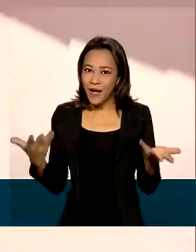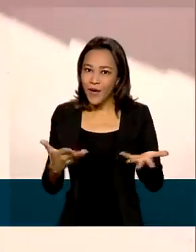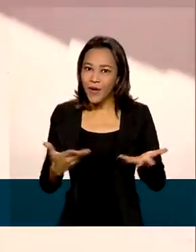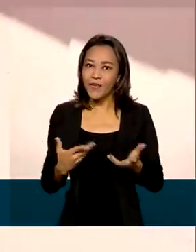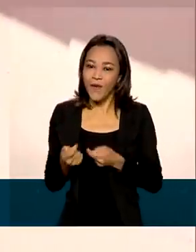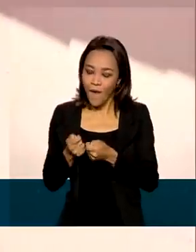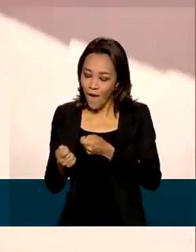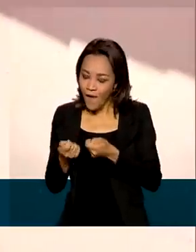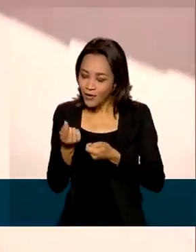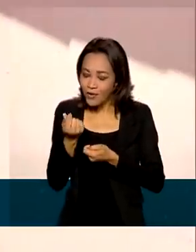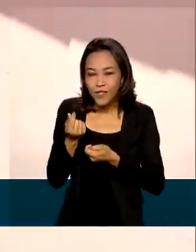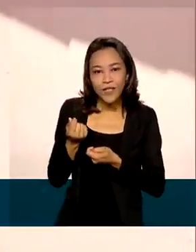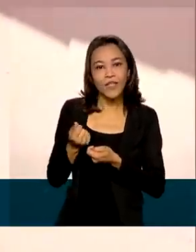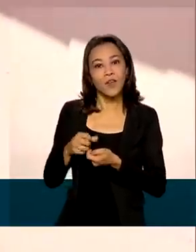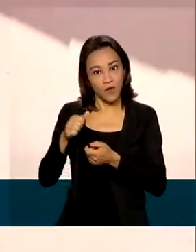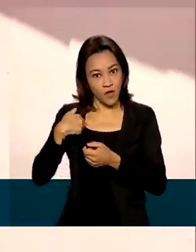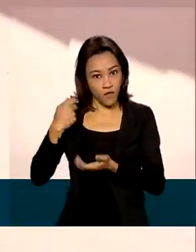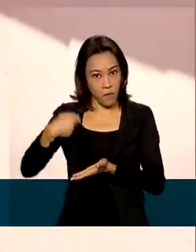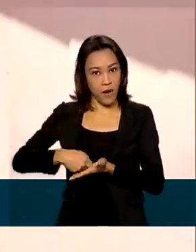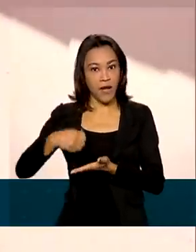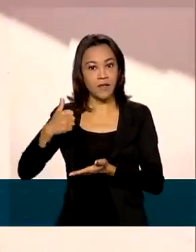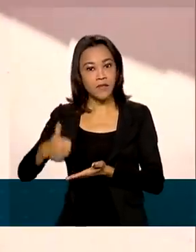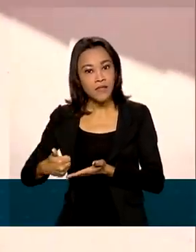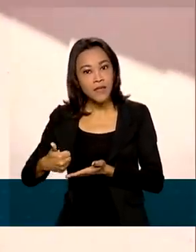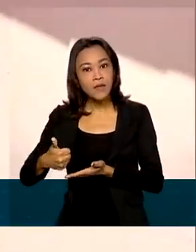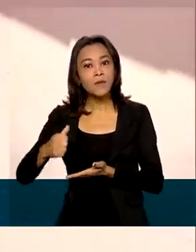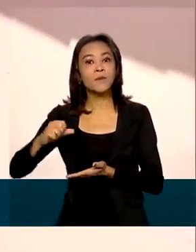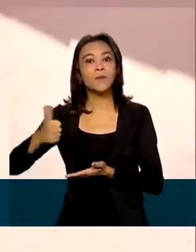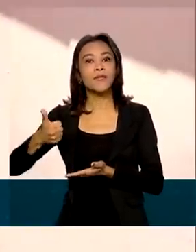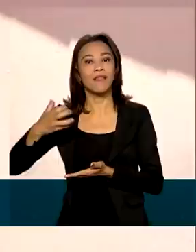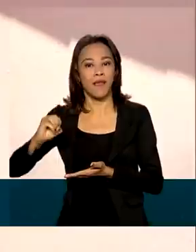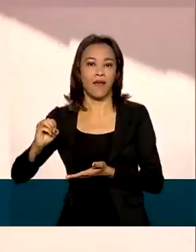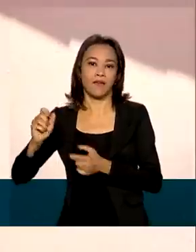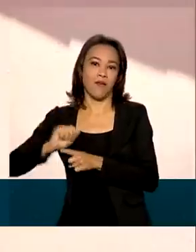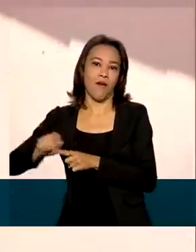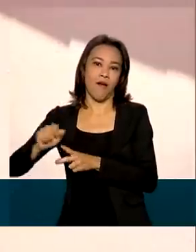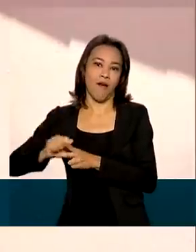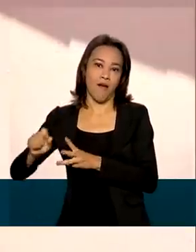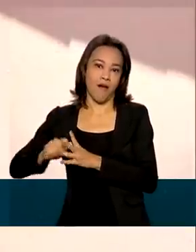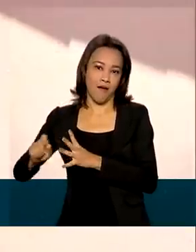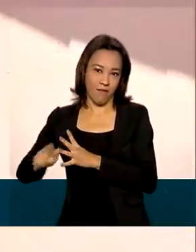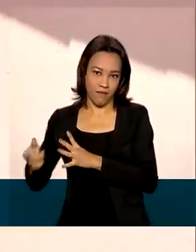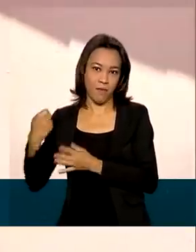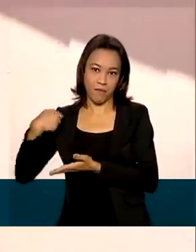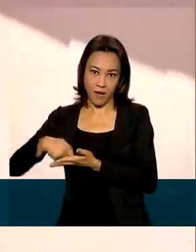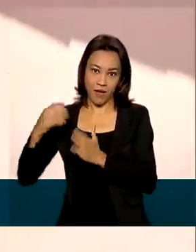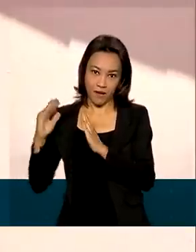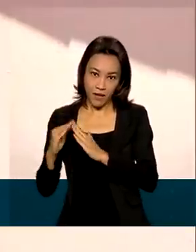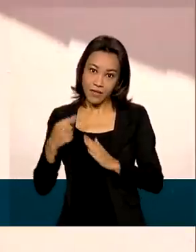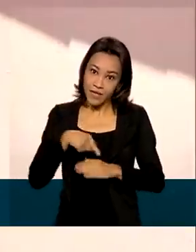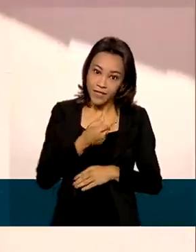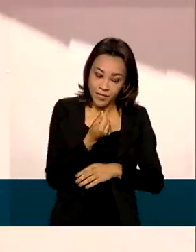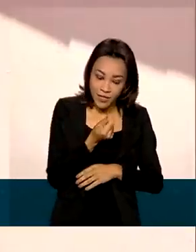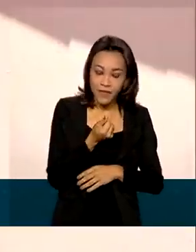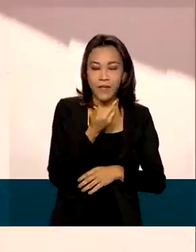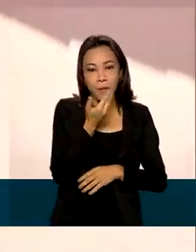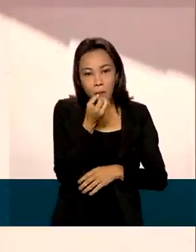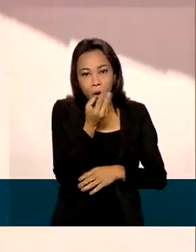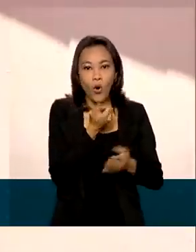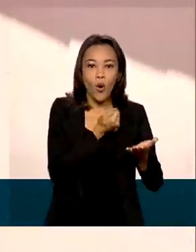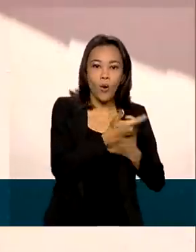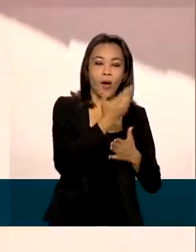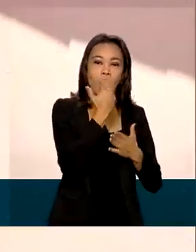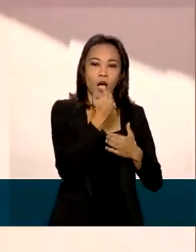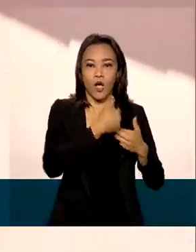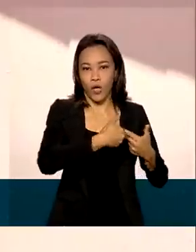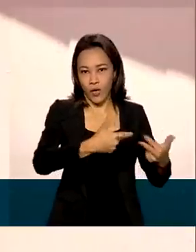200 e tanto, porque eu vou pagar 110 a prestação. E esse dinheiro vai servir muito para a qualidade de alimentação dos meus